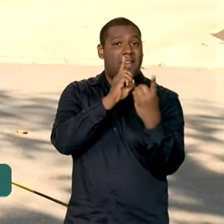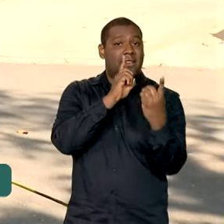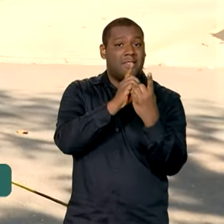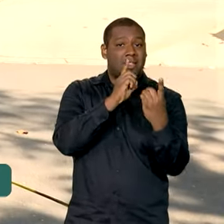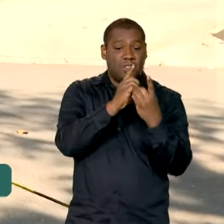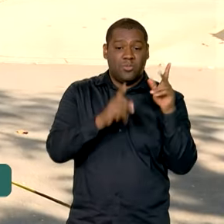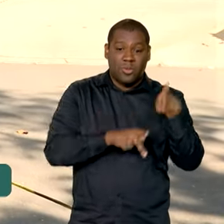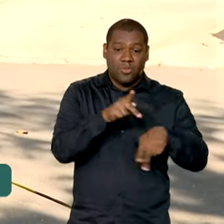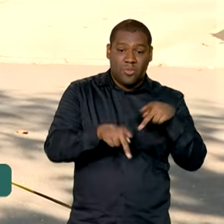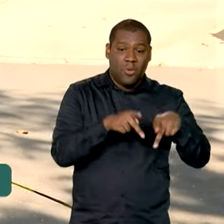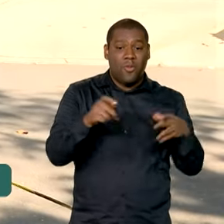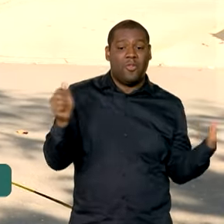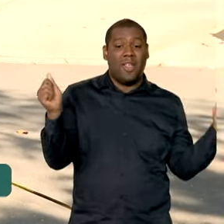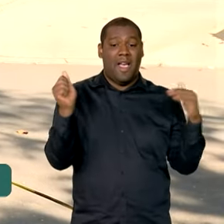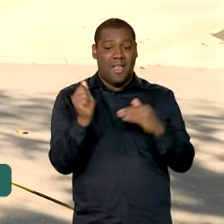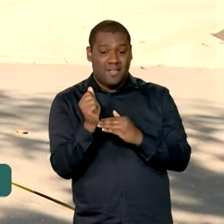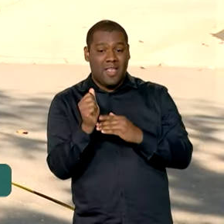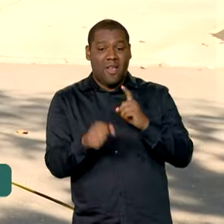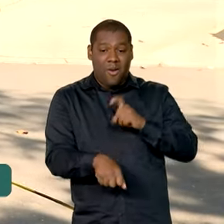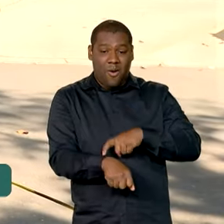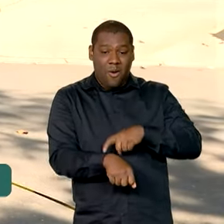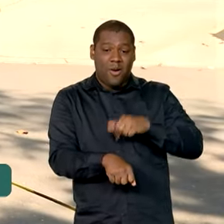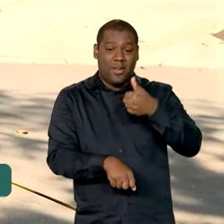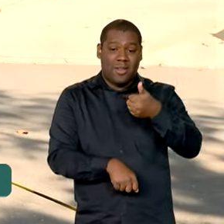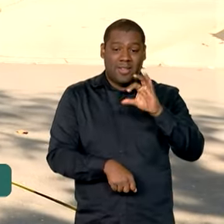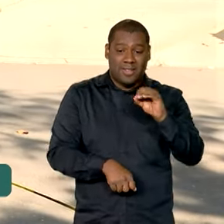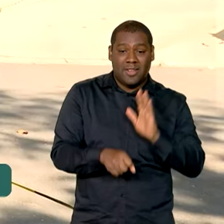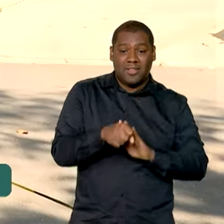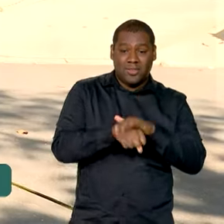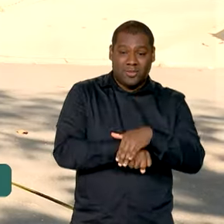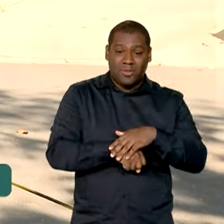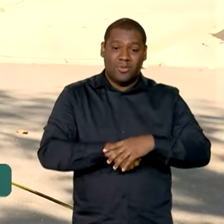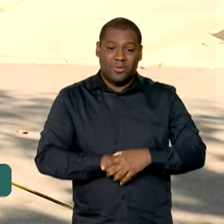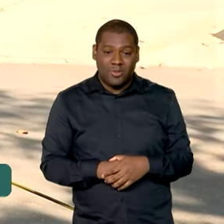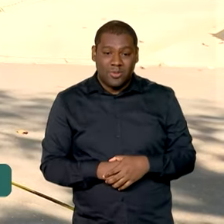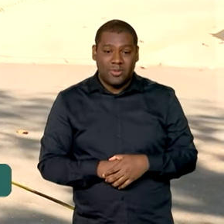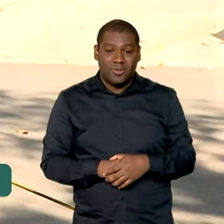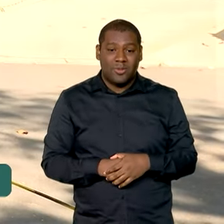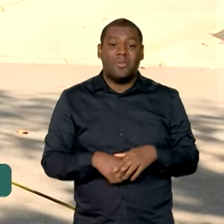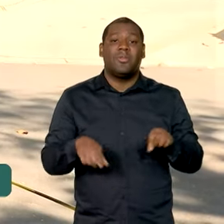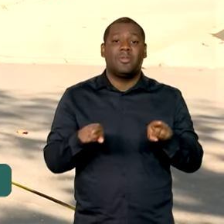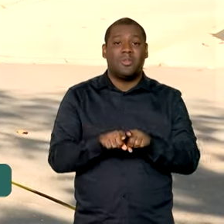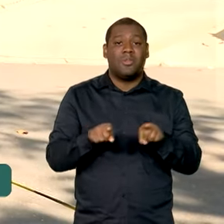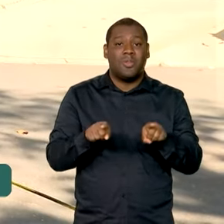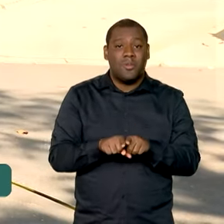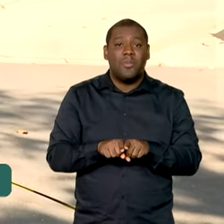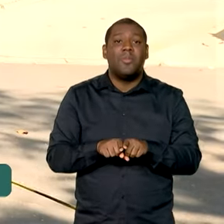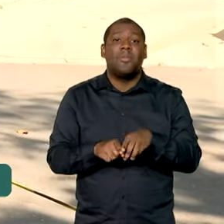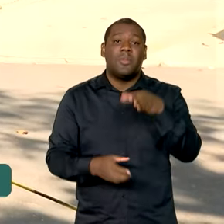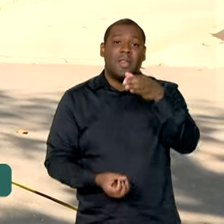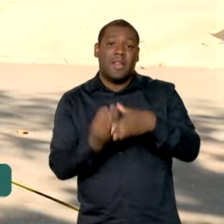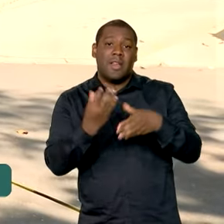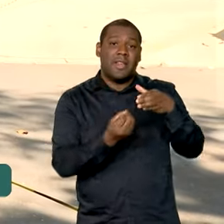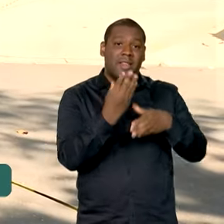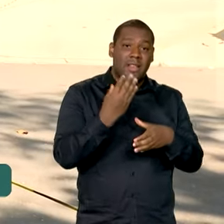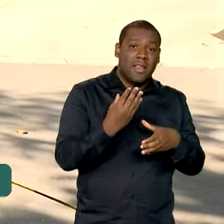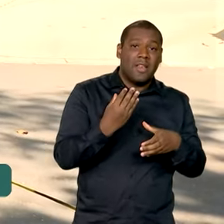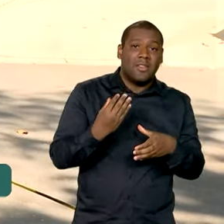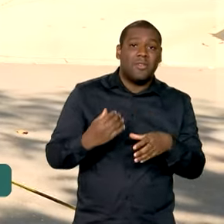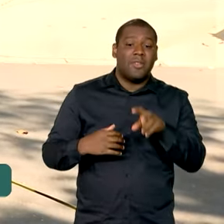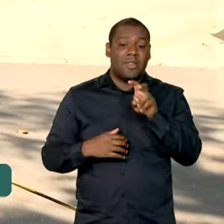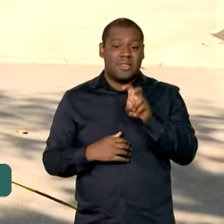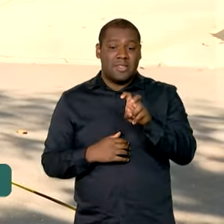horas valorizar o atendimento domiciliar e criar mais R 9.500 novas equipes de saúde da família,